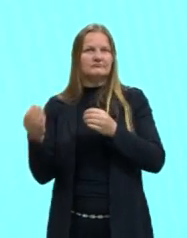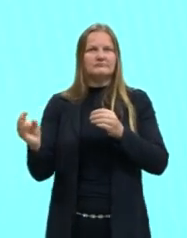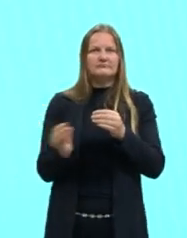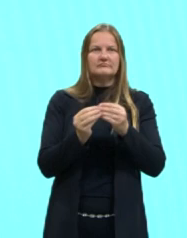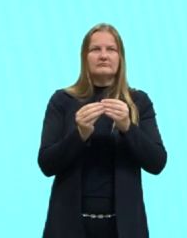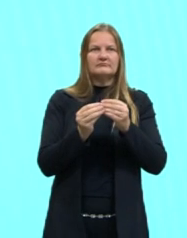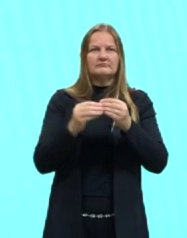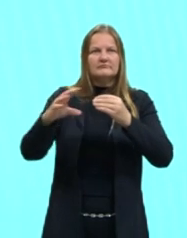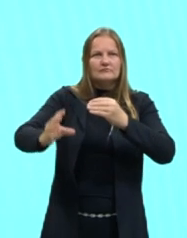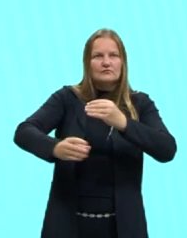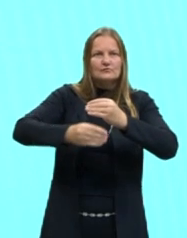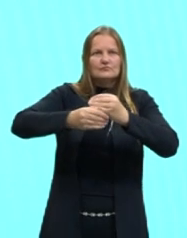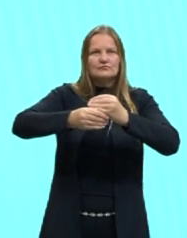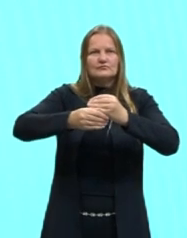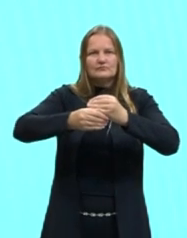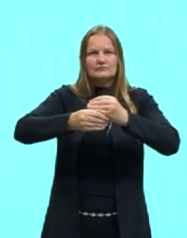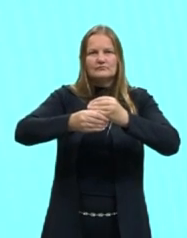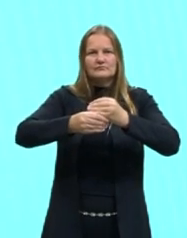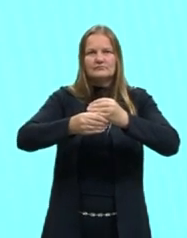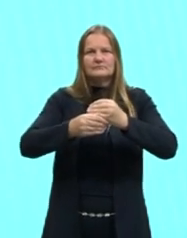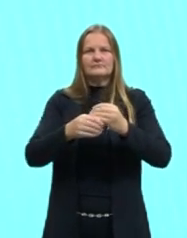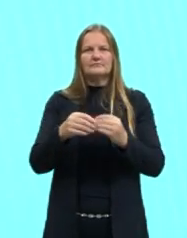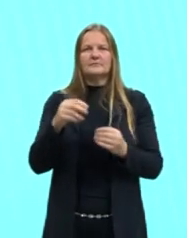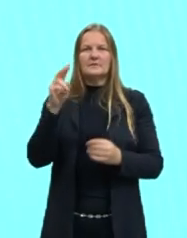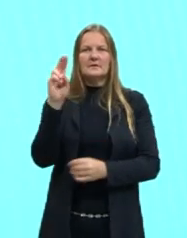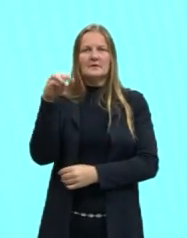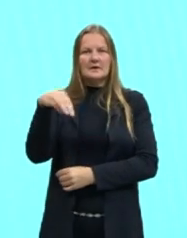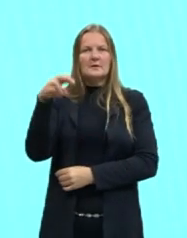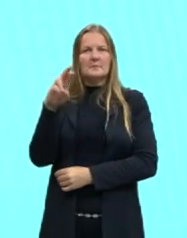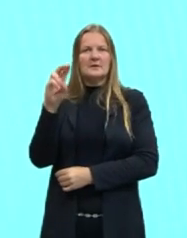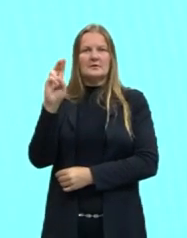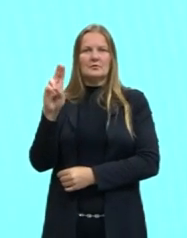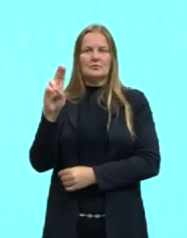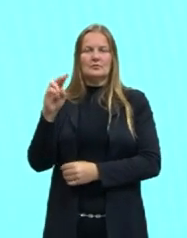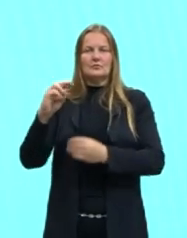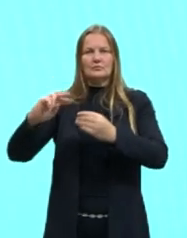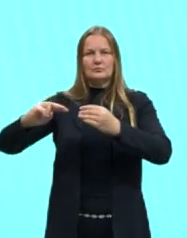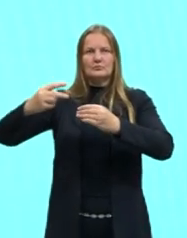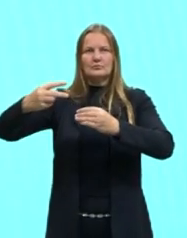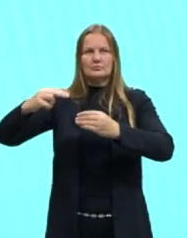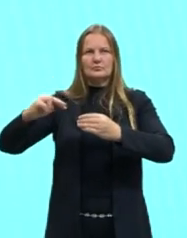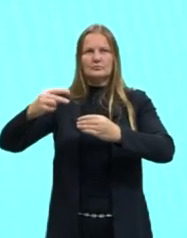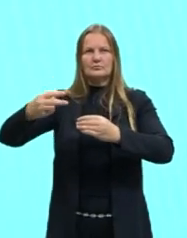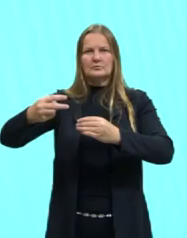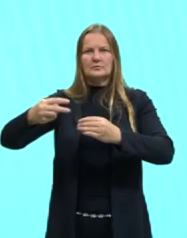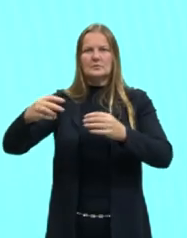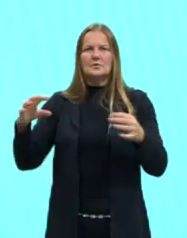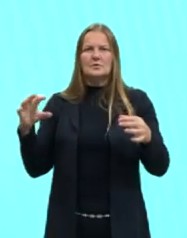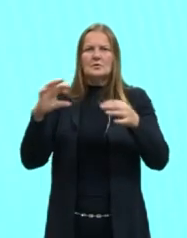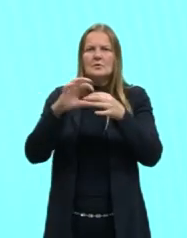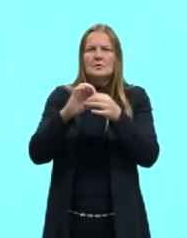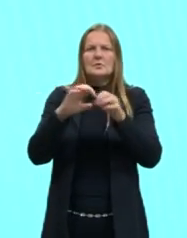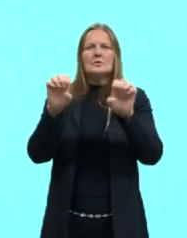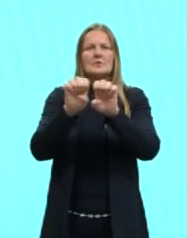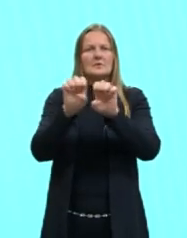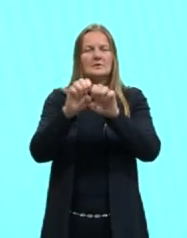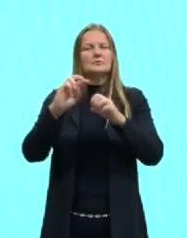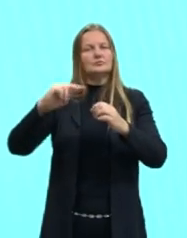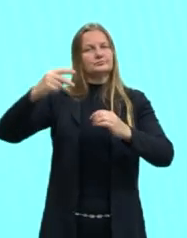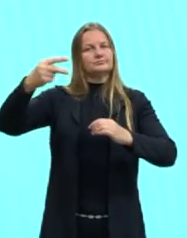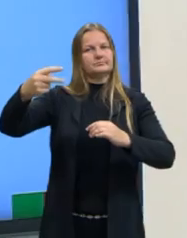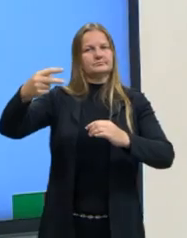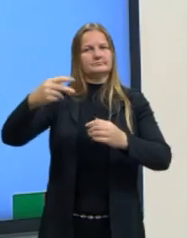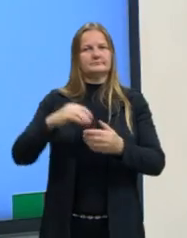do MRU, onde a gente vai ter o termo ao quadrado que nos leva para uma equação de segundo grau.